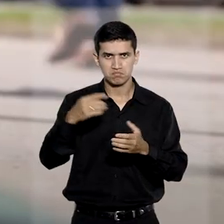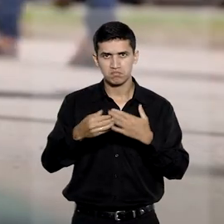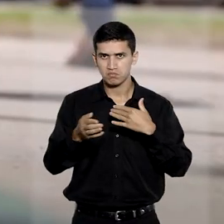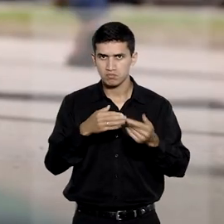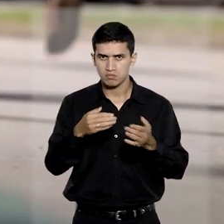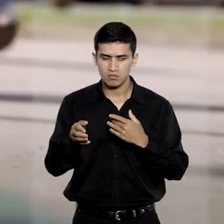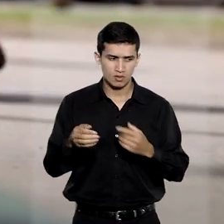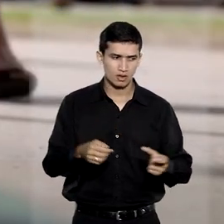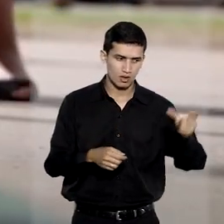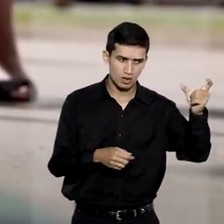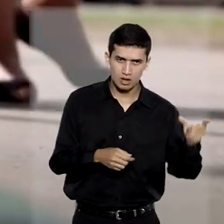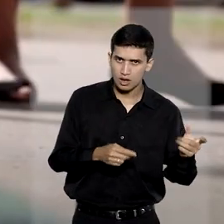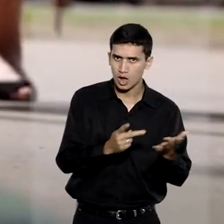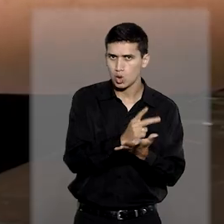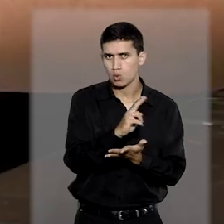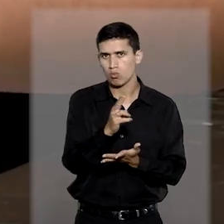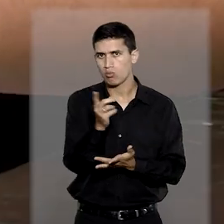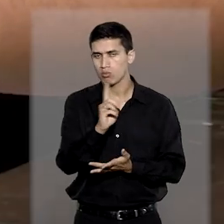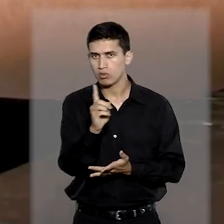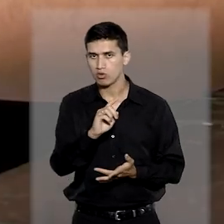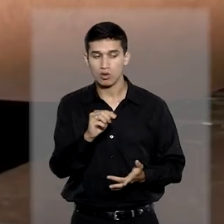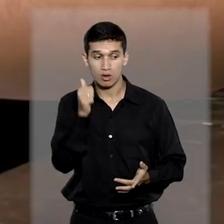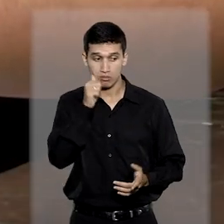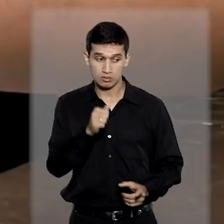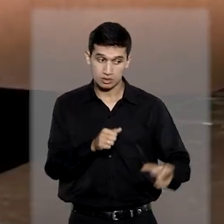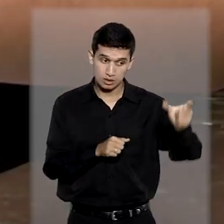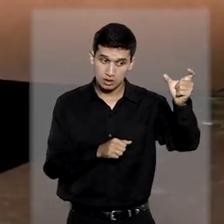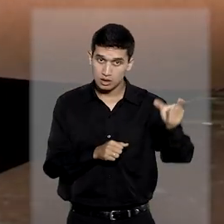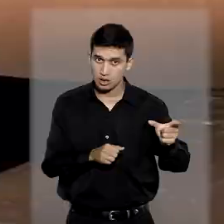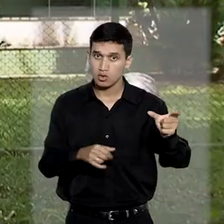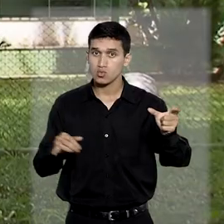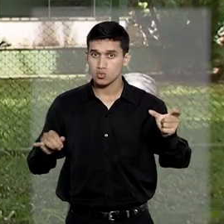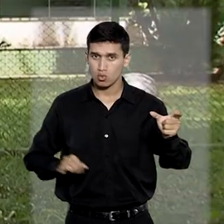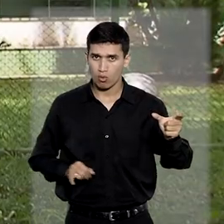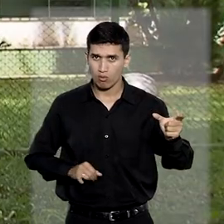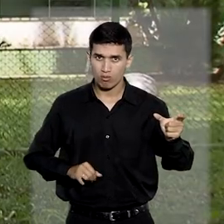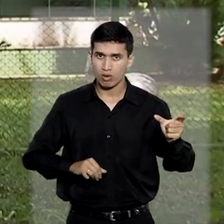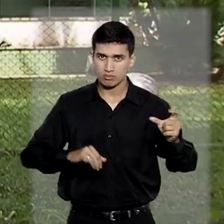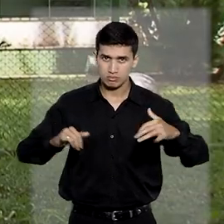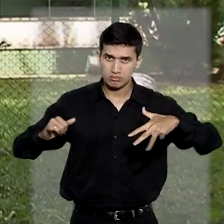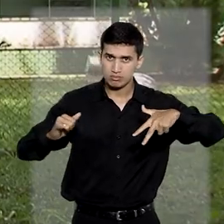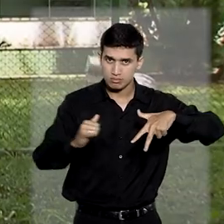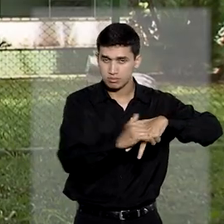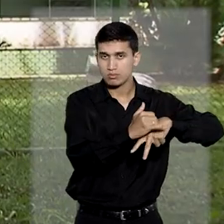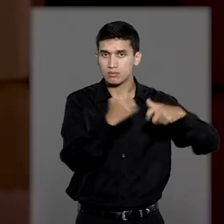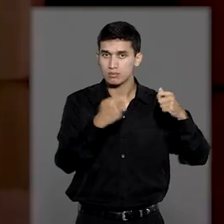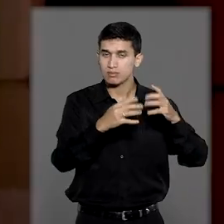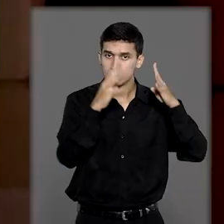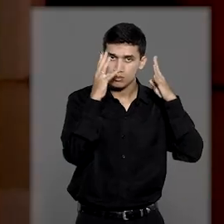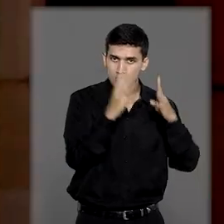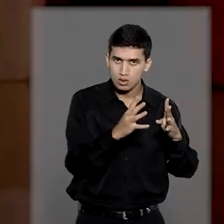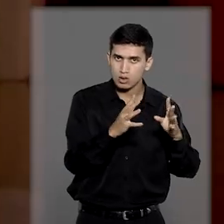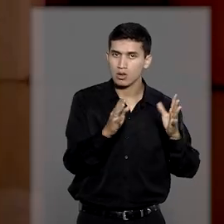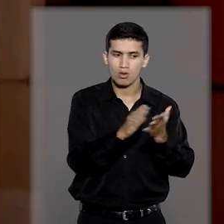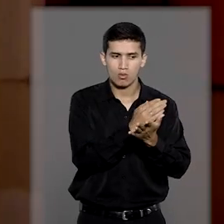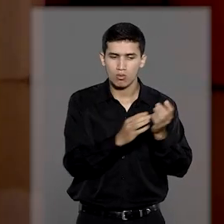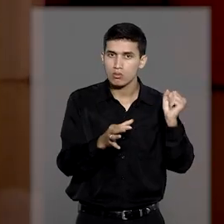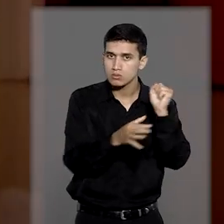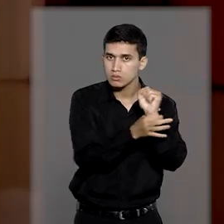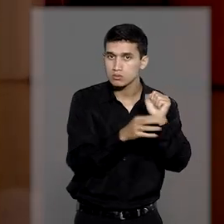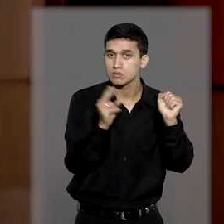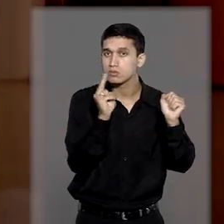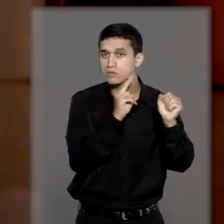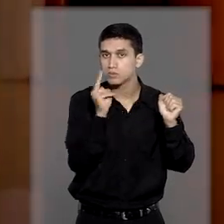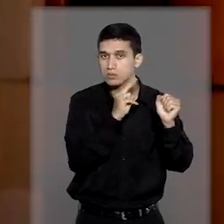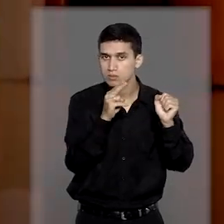extinção da punibilidade do autor, a mulher em situação de violência deve ser ouvida acerca da necessidade da manutenção de medidas